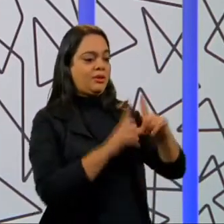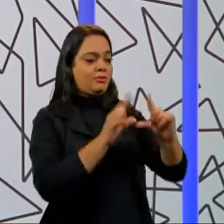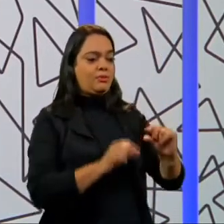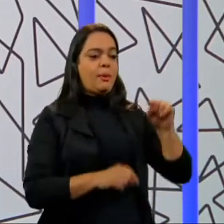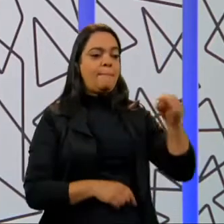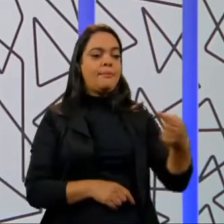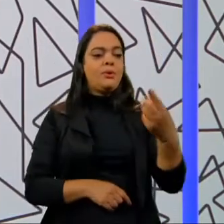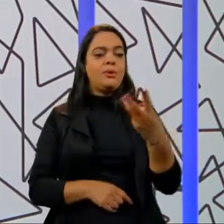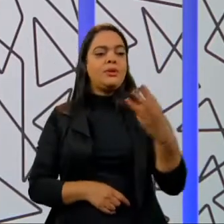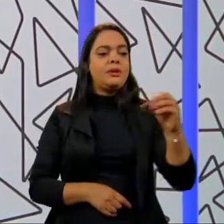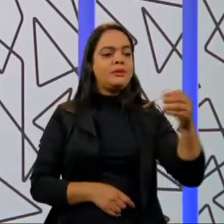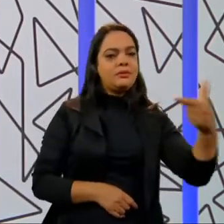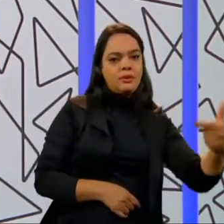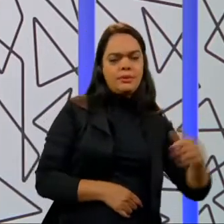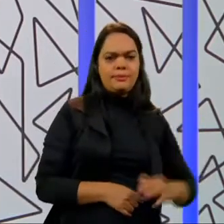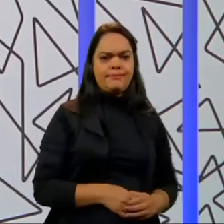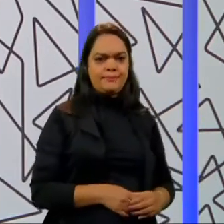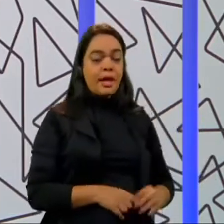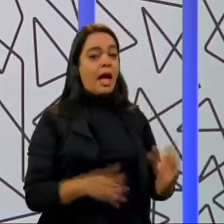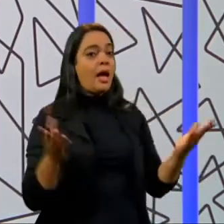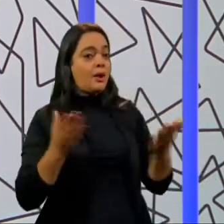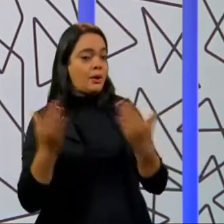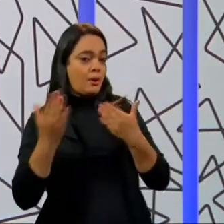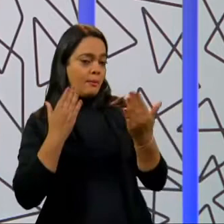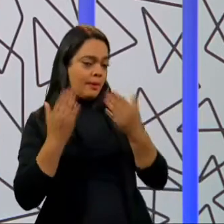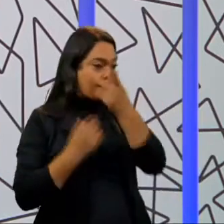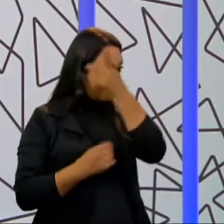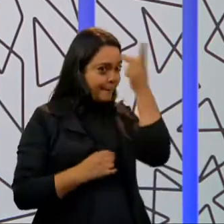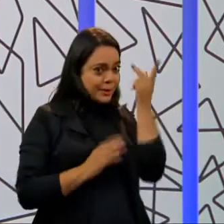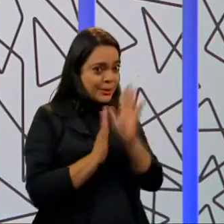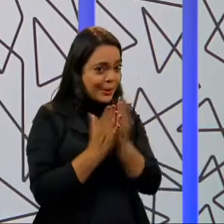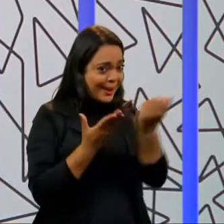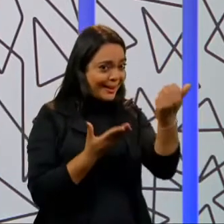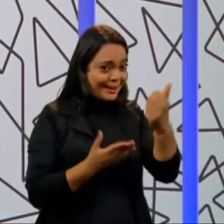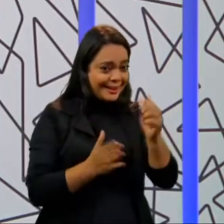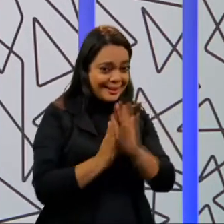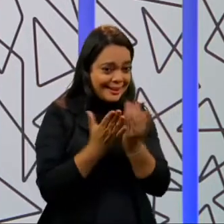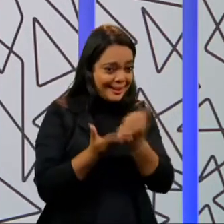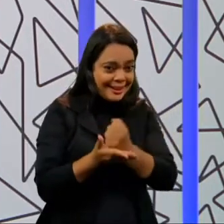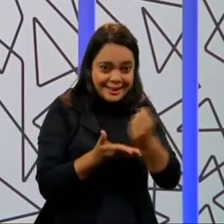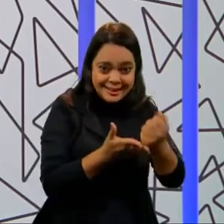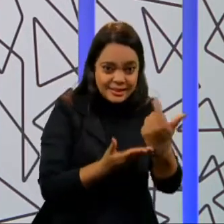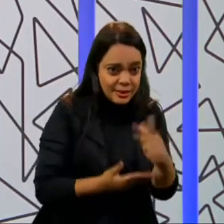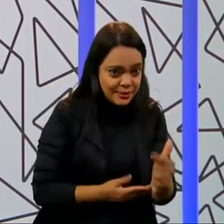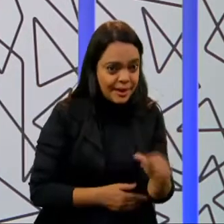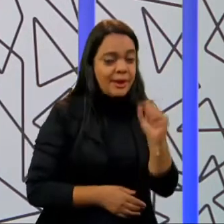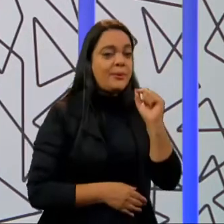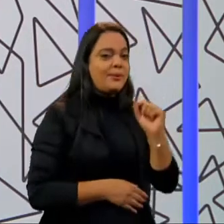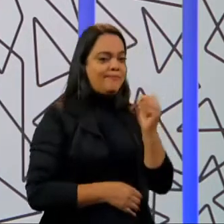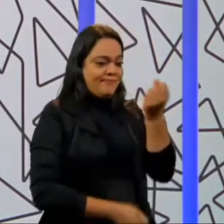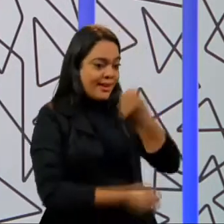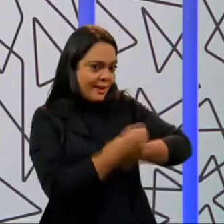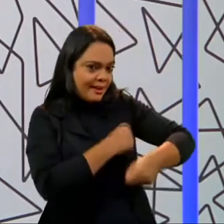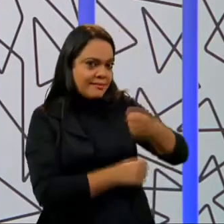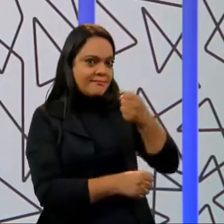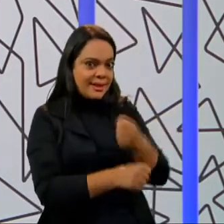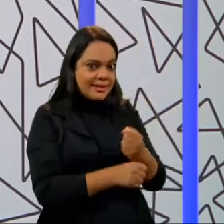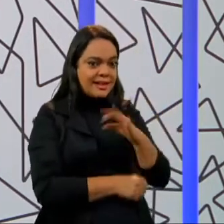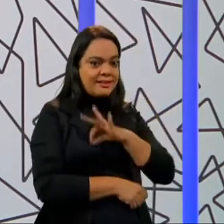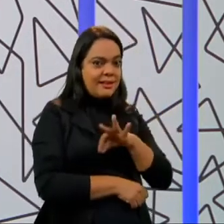Agora, quando você pega os 100 carteiras, você já tem algo que é menos do que o salário mínimo. Nós temos aí, no ano passado, R$